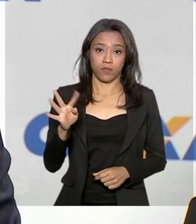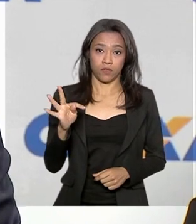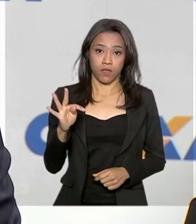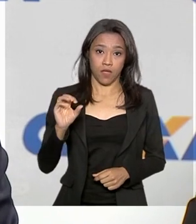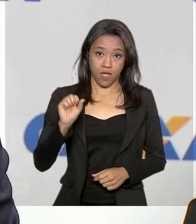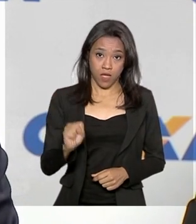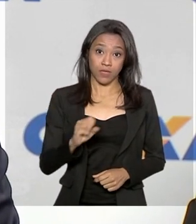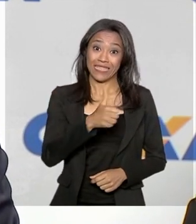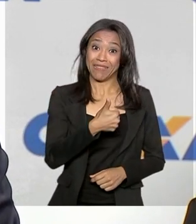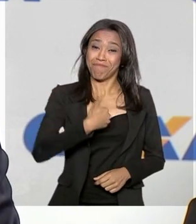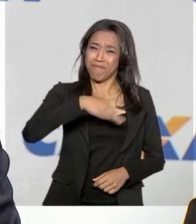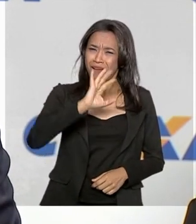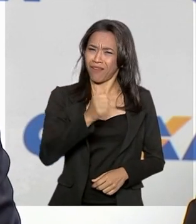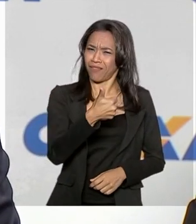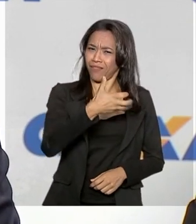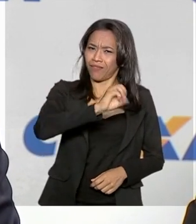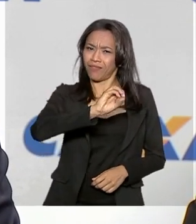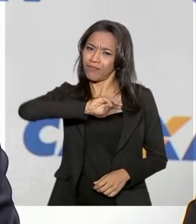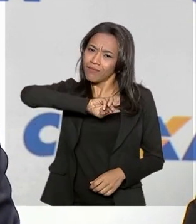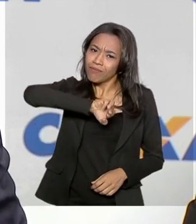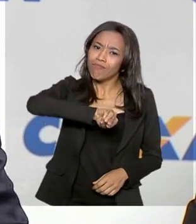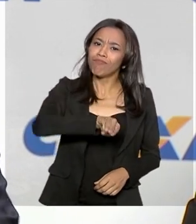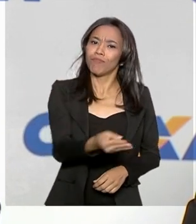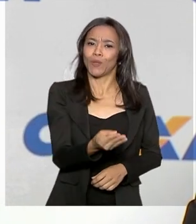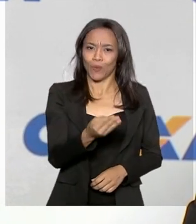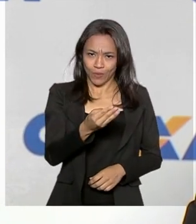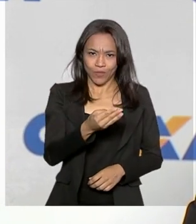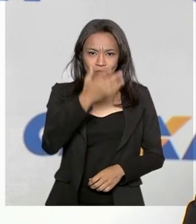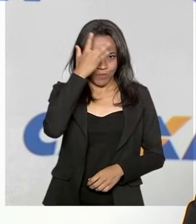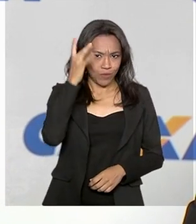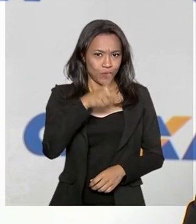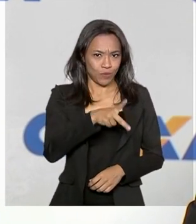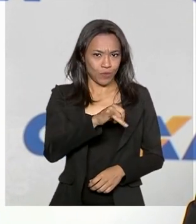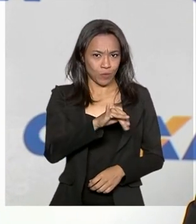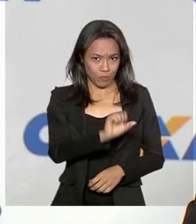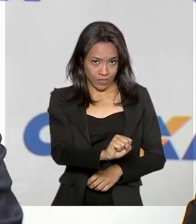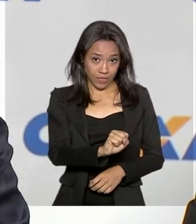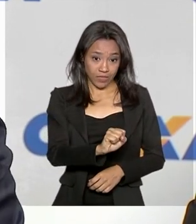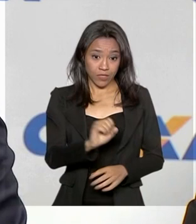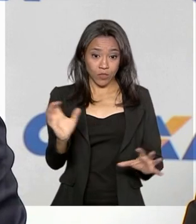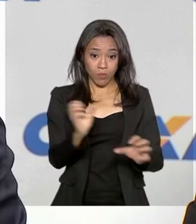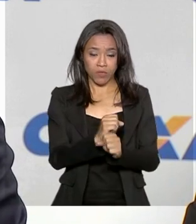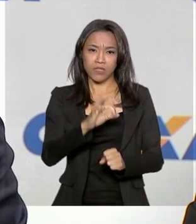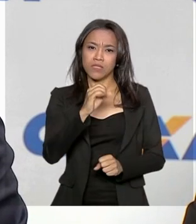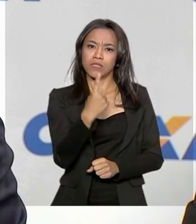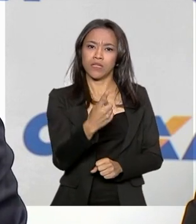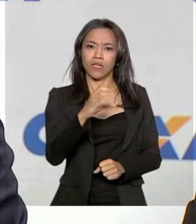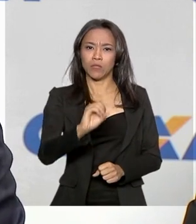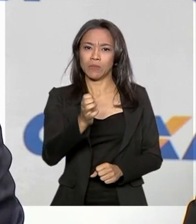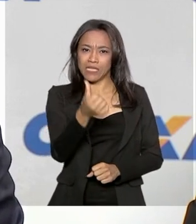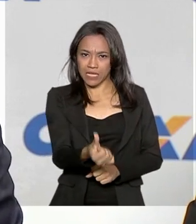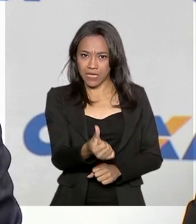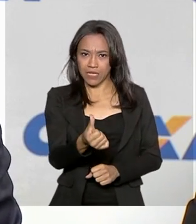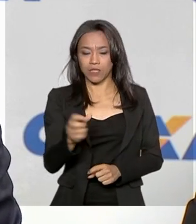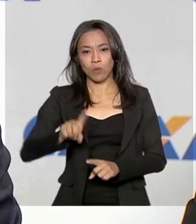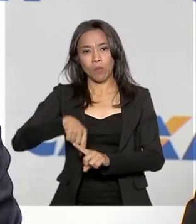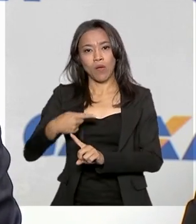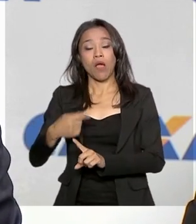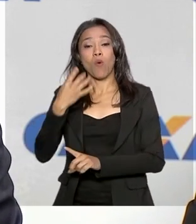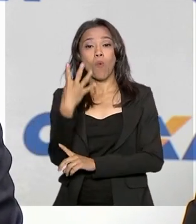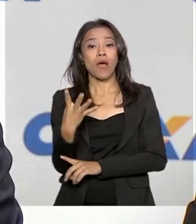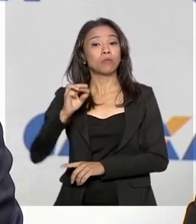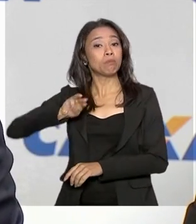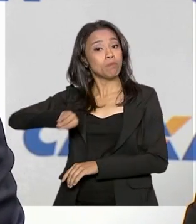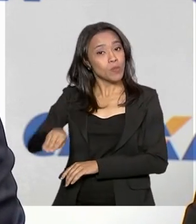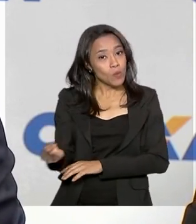milhões, mais de 10 milhões de pessoas só no PIS. Então, são 106,4 milhões de